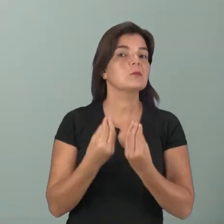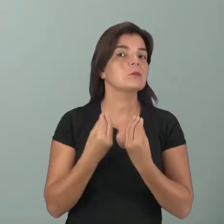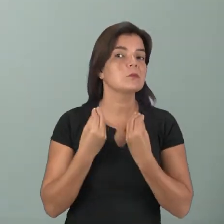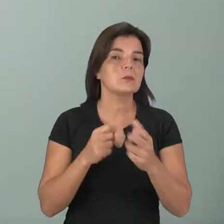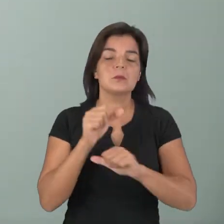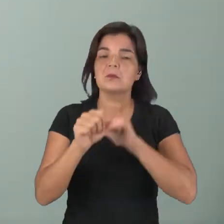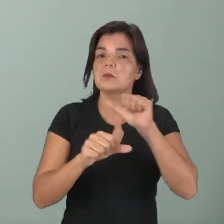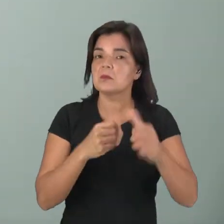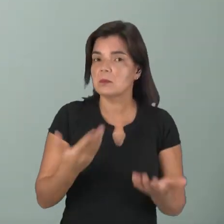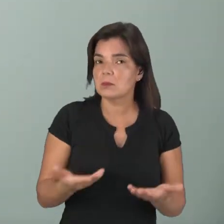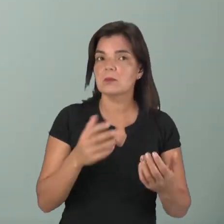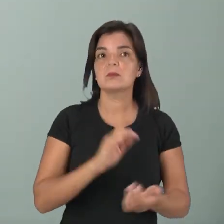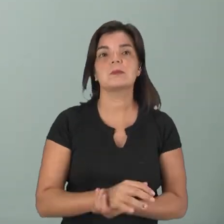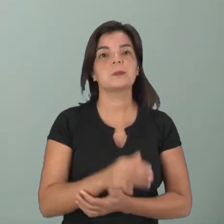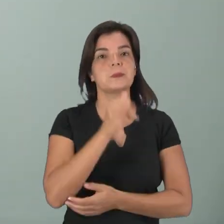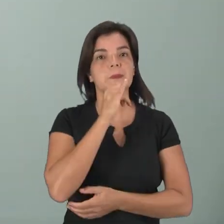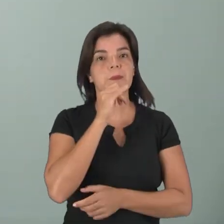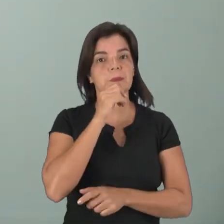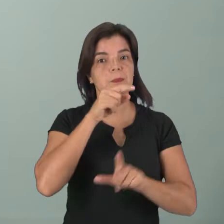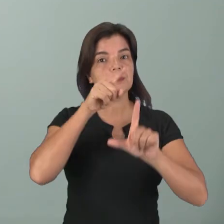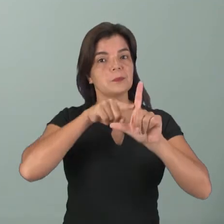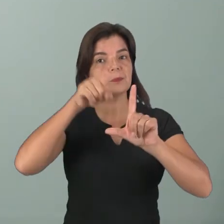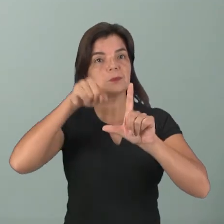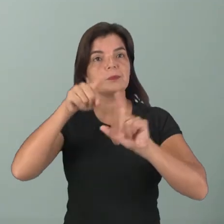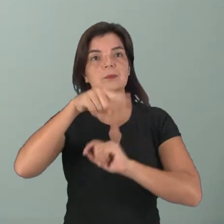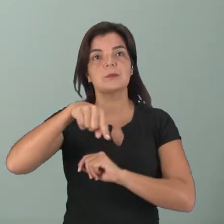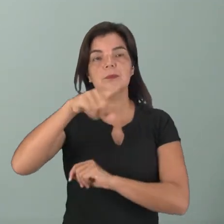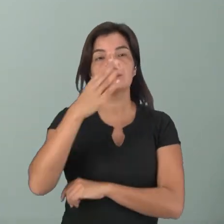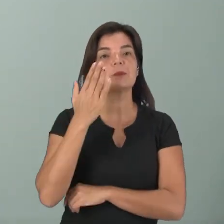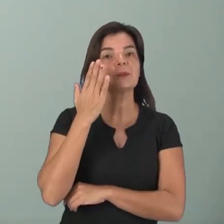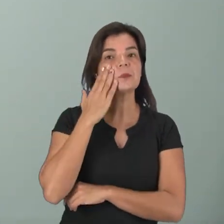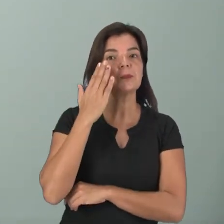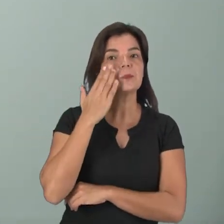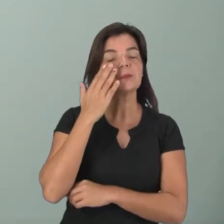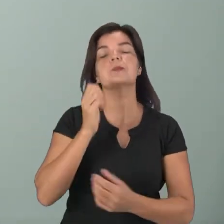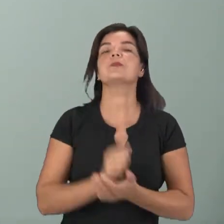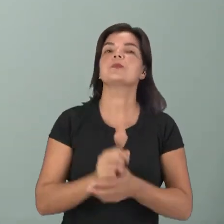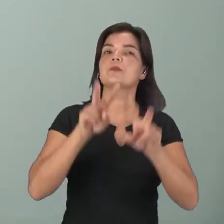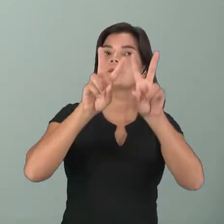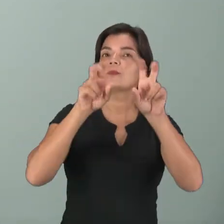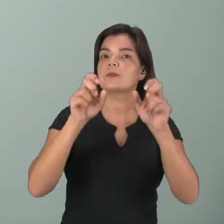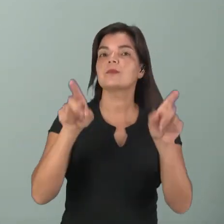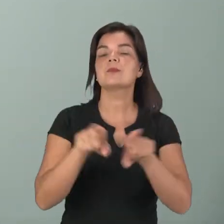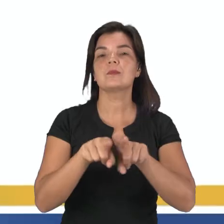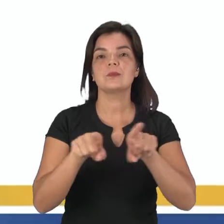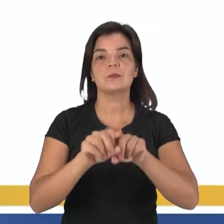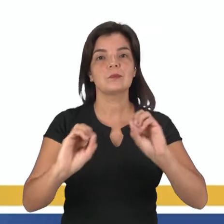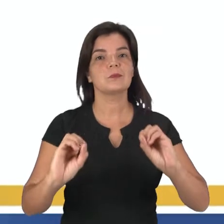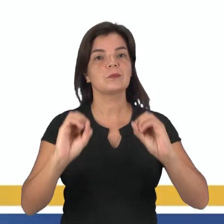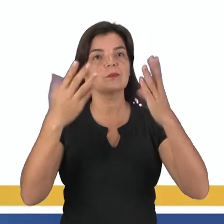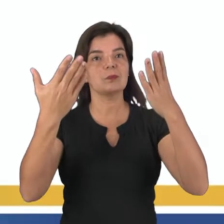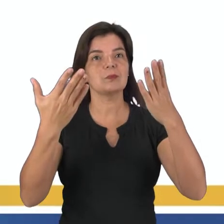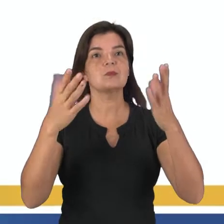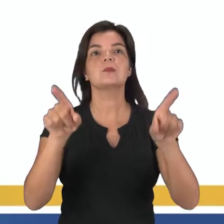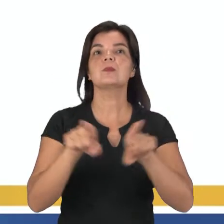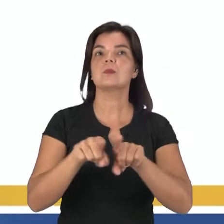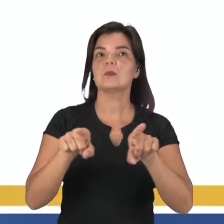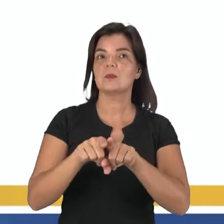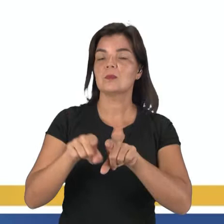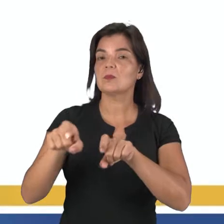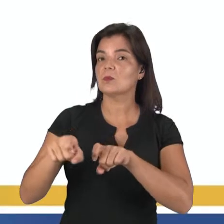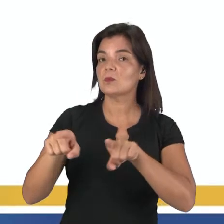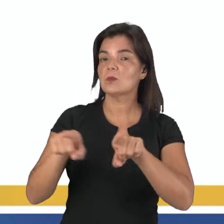altera? Eu coloquei aí um gráfico para você entender, que tem o título, inclusive, da matéria A Festa do Interior.